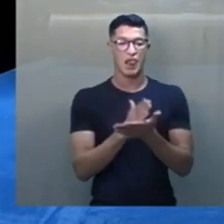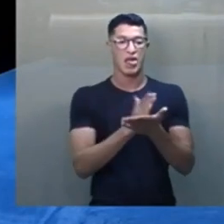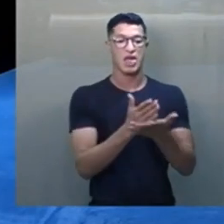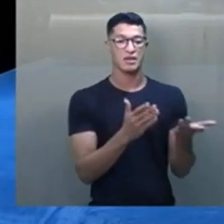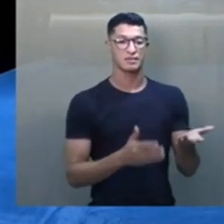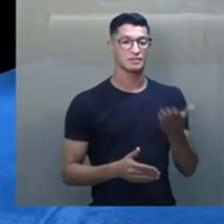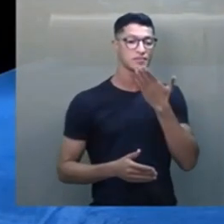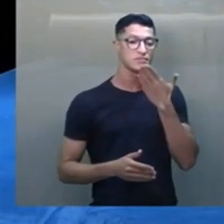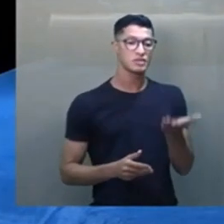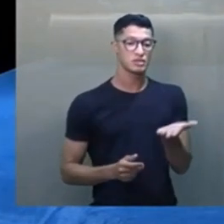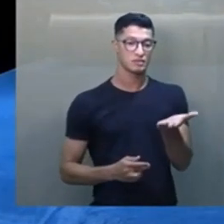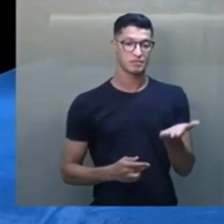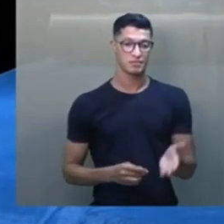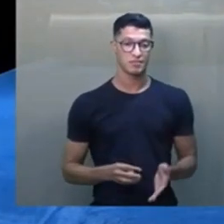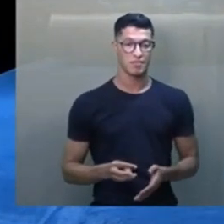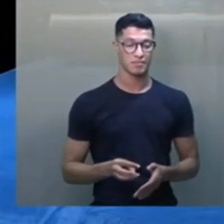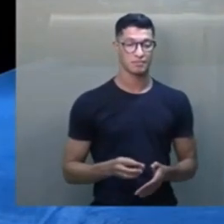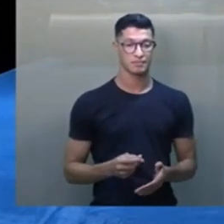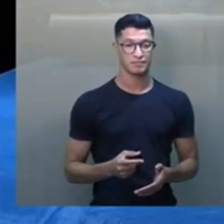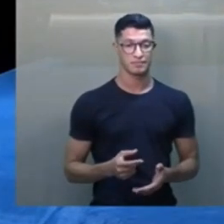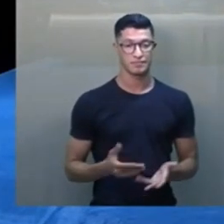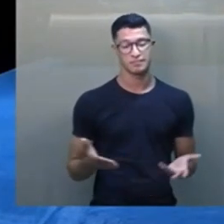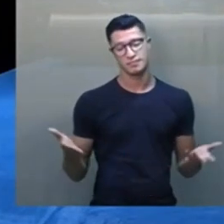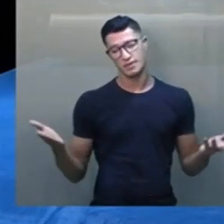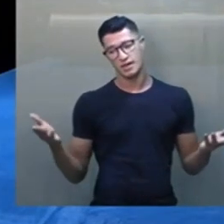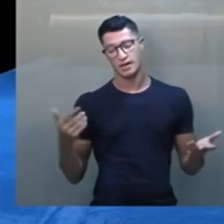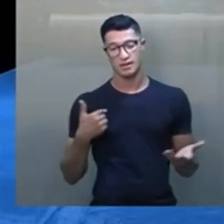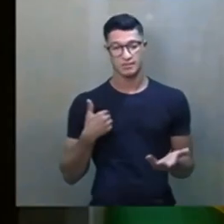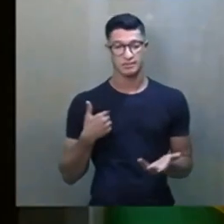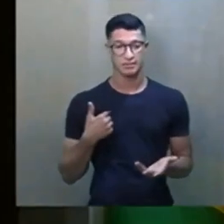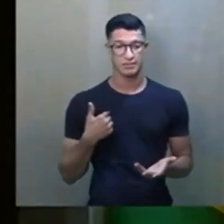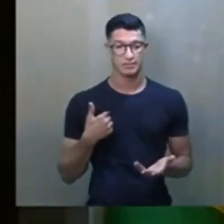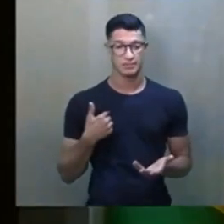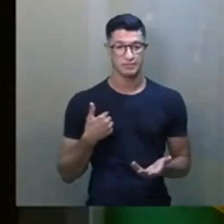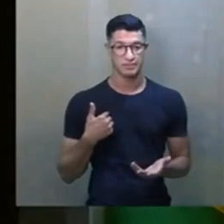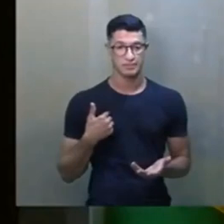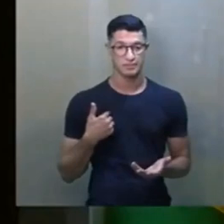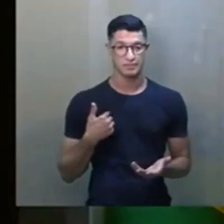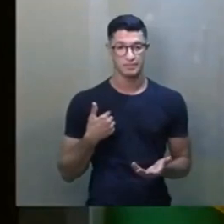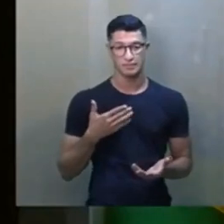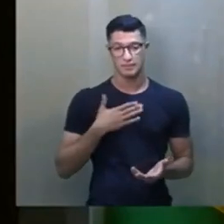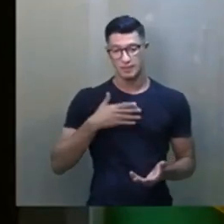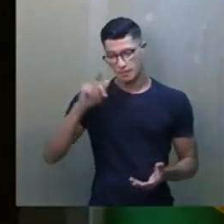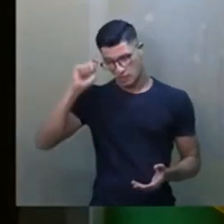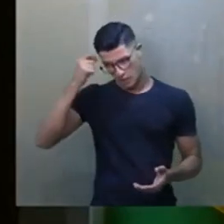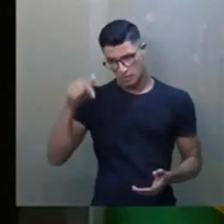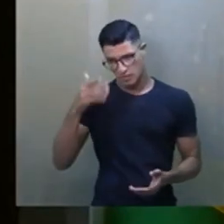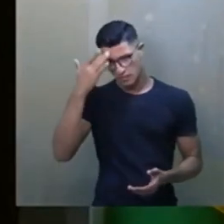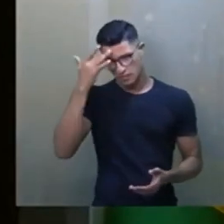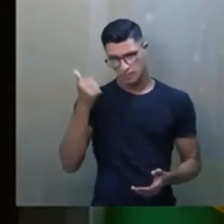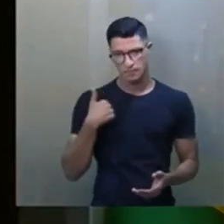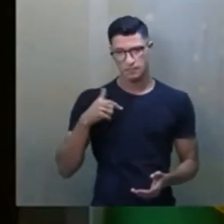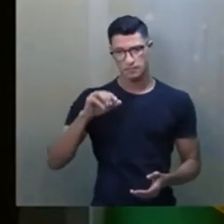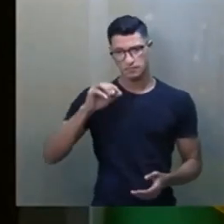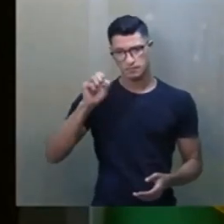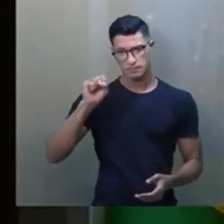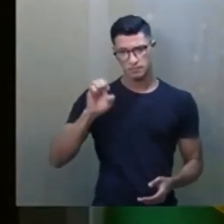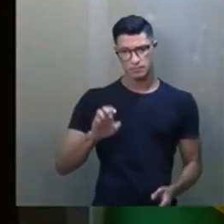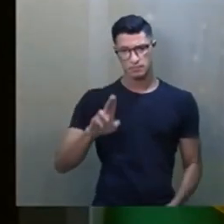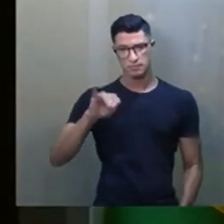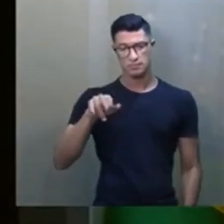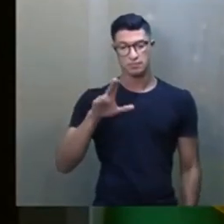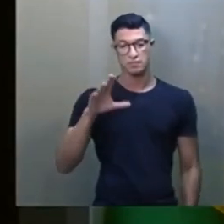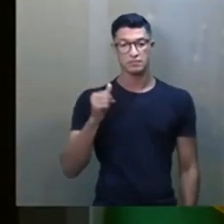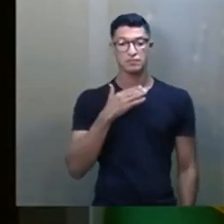que era pedinte. Diz, ah, meu nego, você não soube que o seu Juca faleceu?